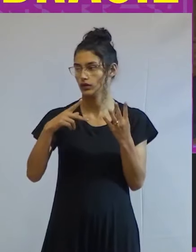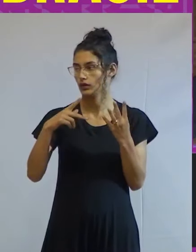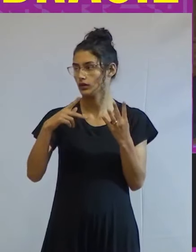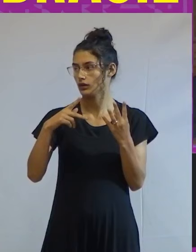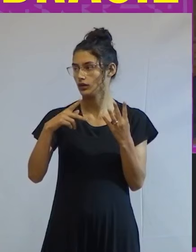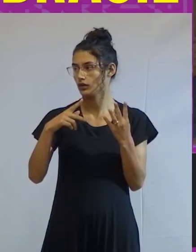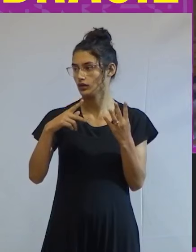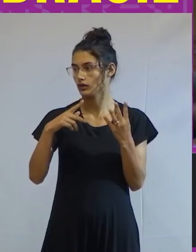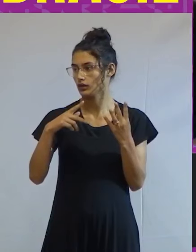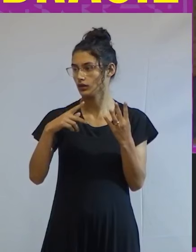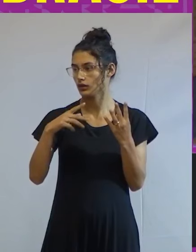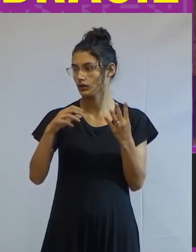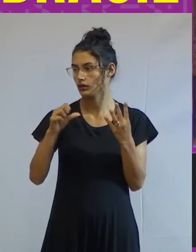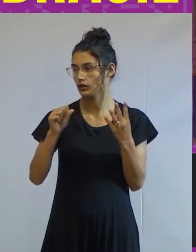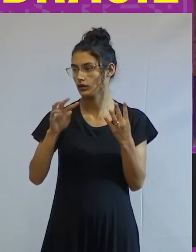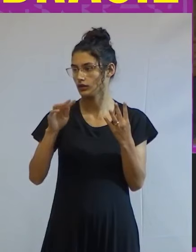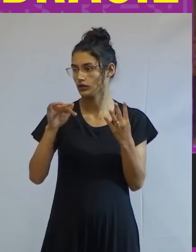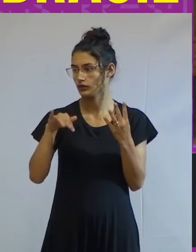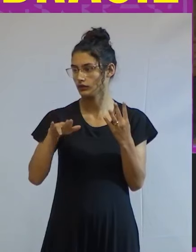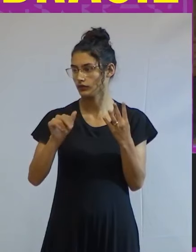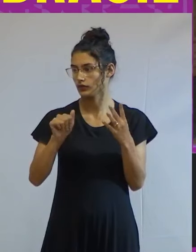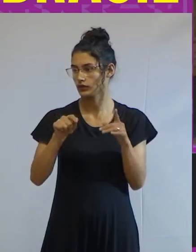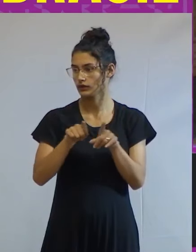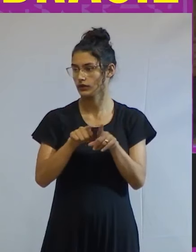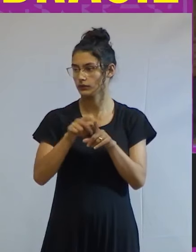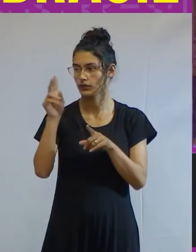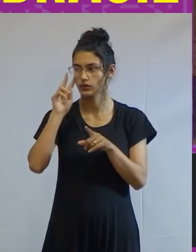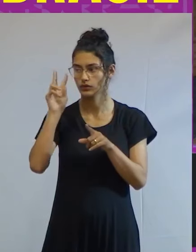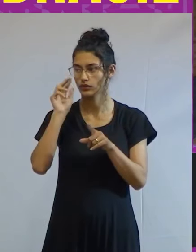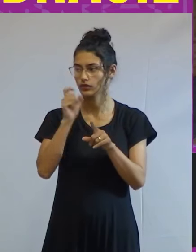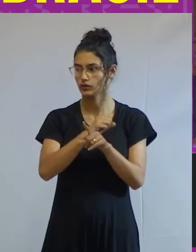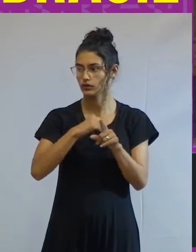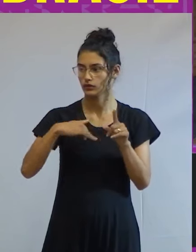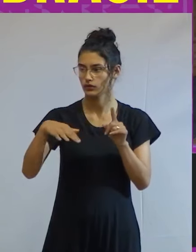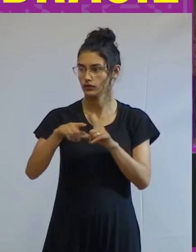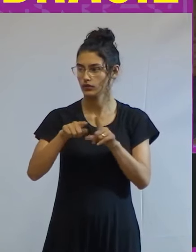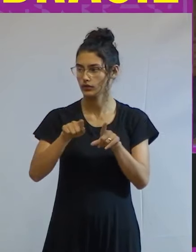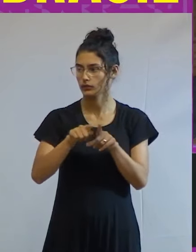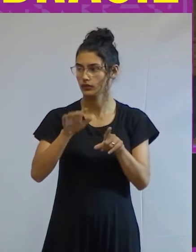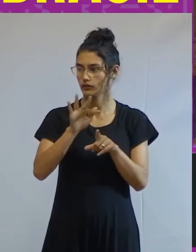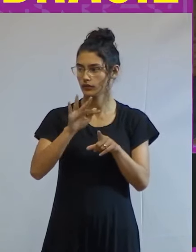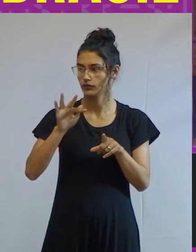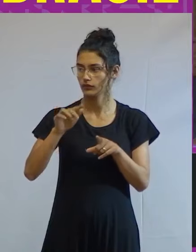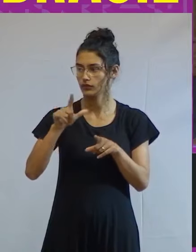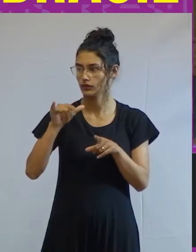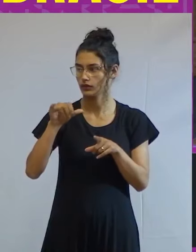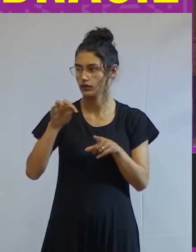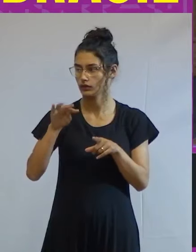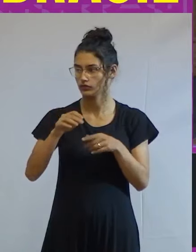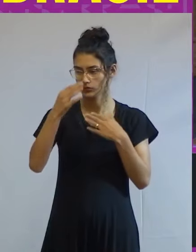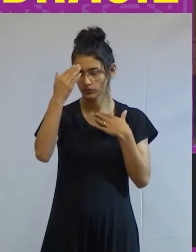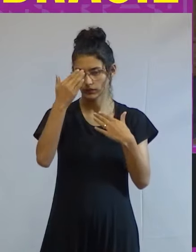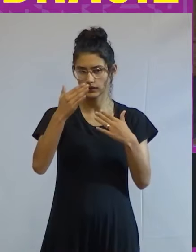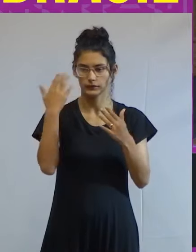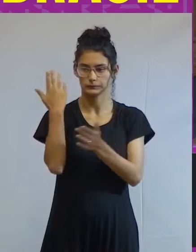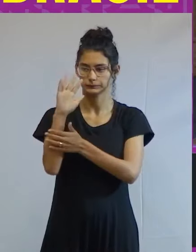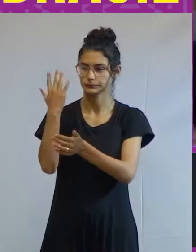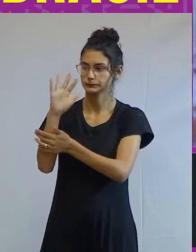e Estefane Batista dos Santos, mestrando em História Social pela FEFE Leste. Então, muito obrigado.